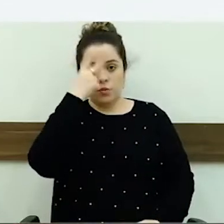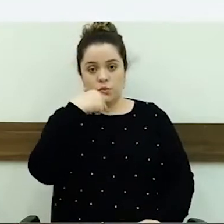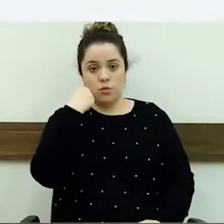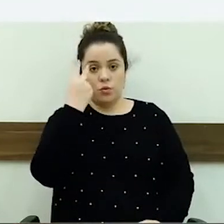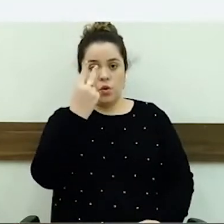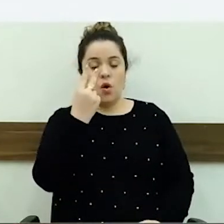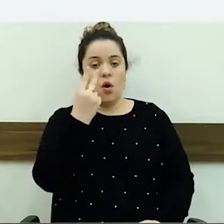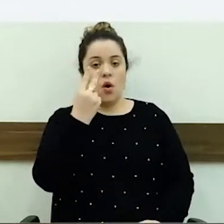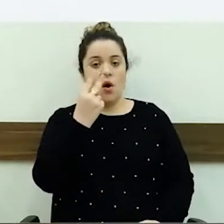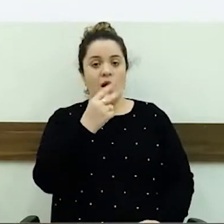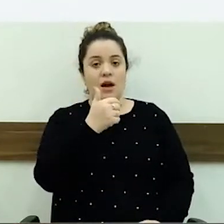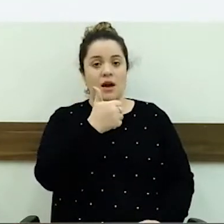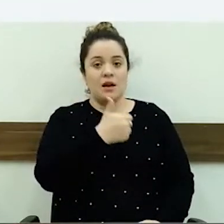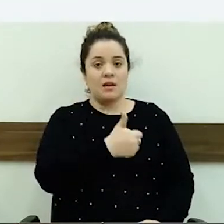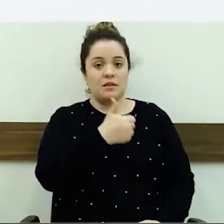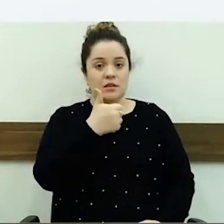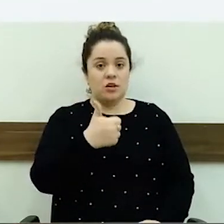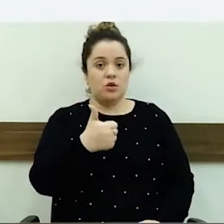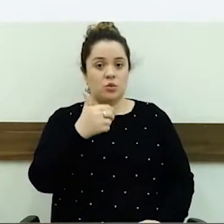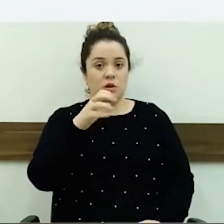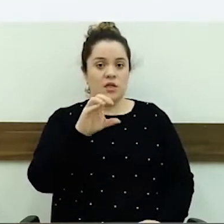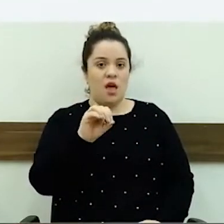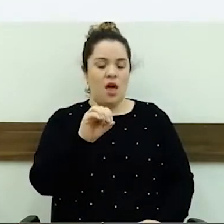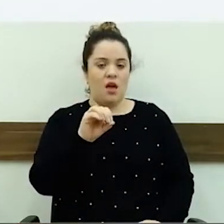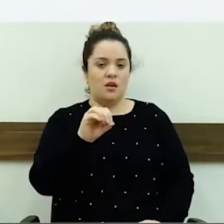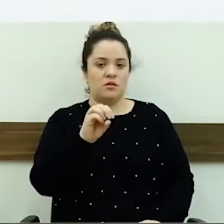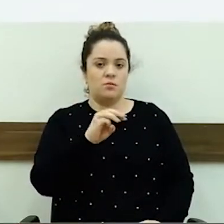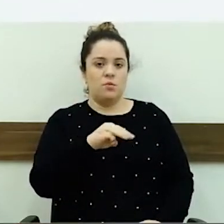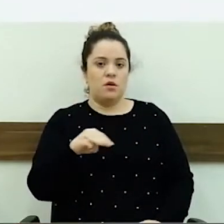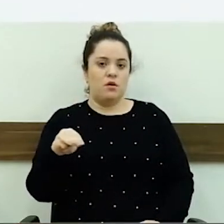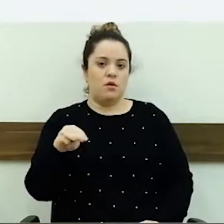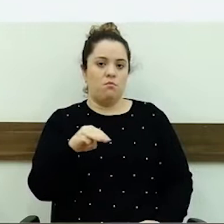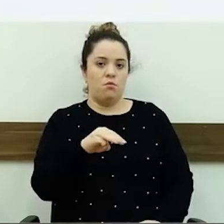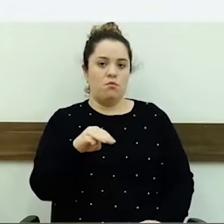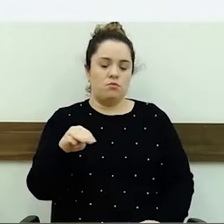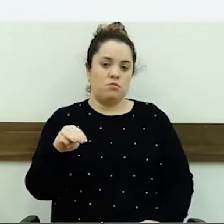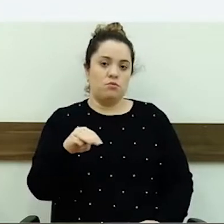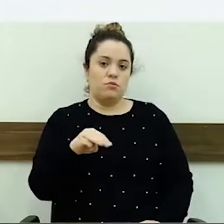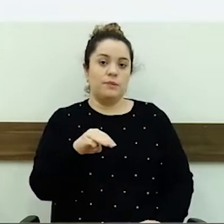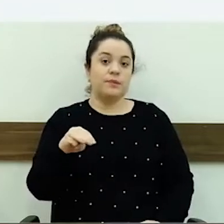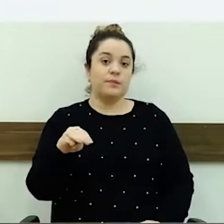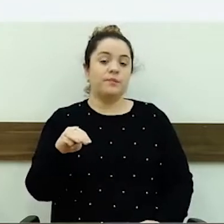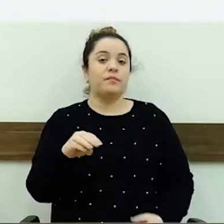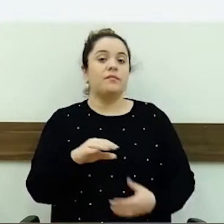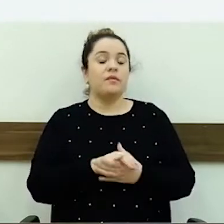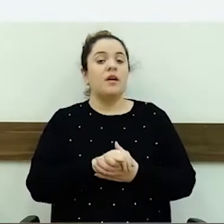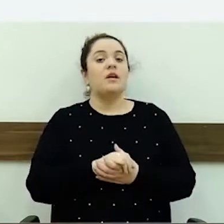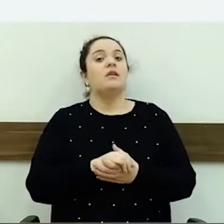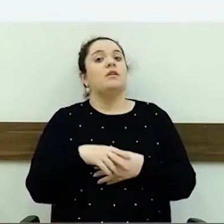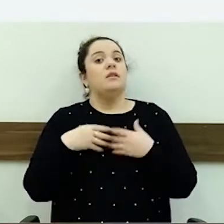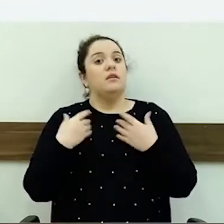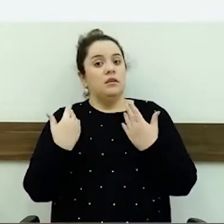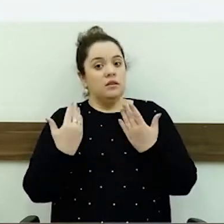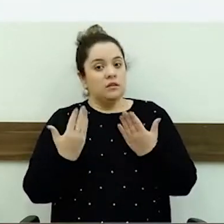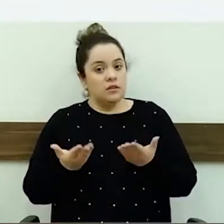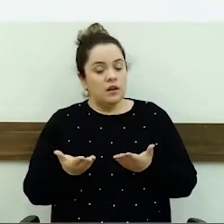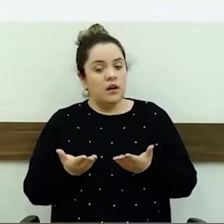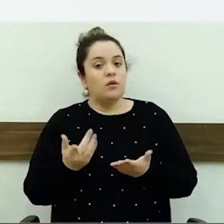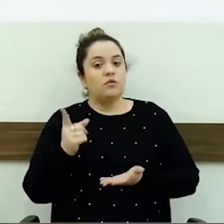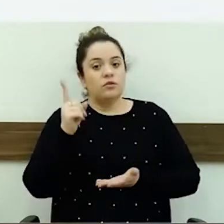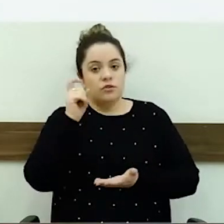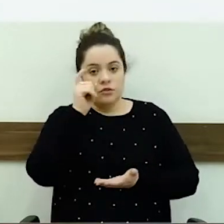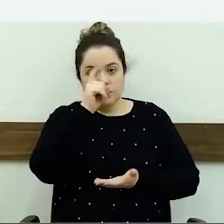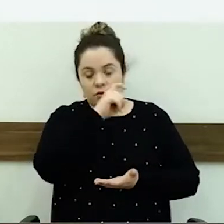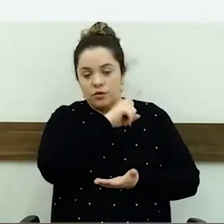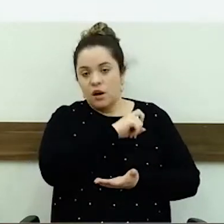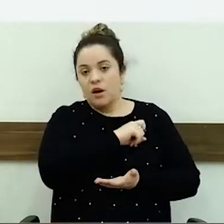110 milímetros. Então, assim, para conter a água, realmente há uma certa dificuldade.